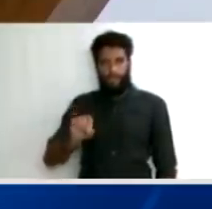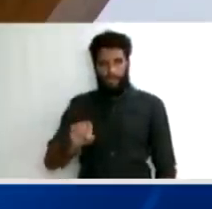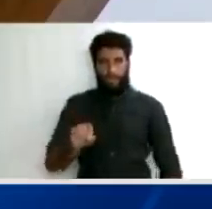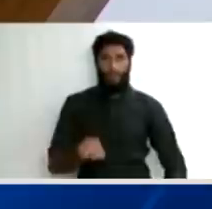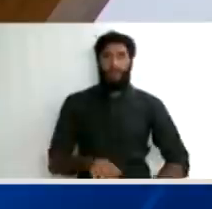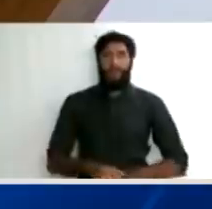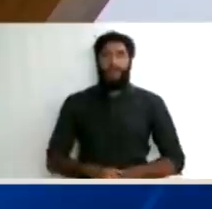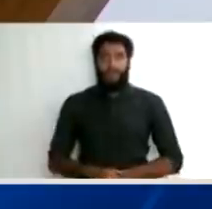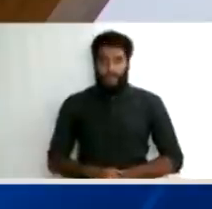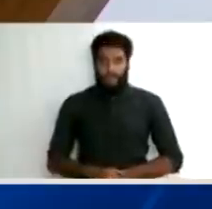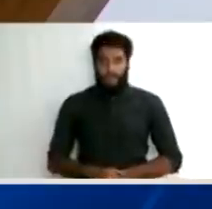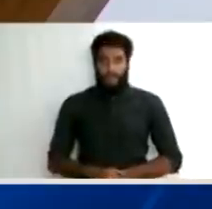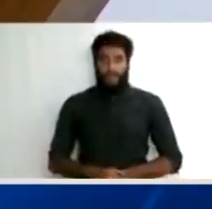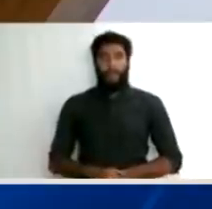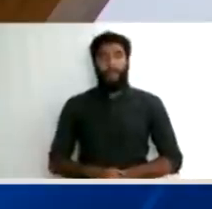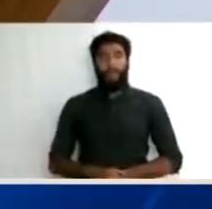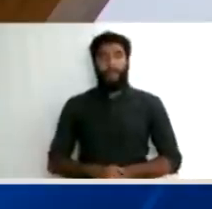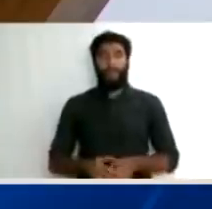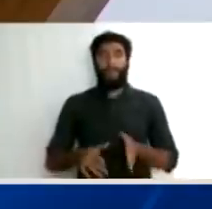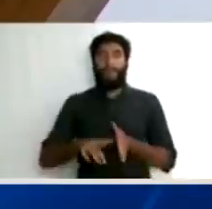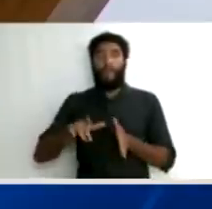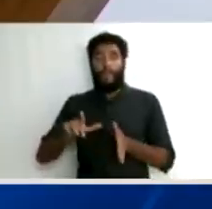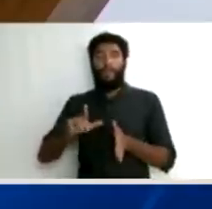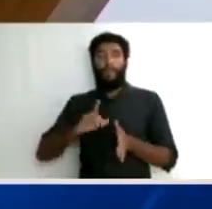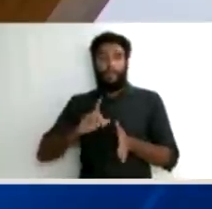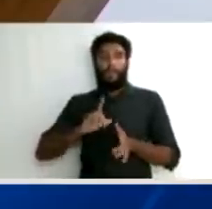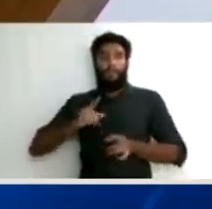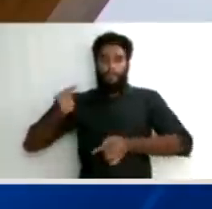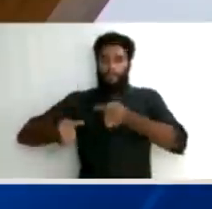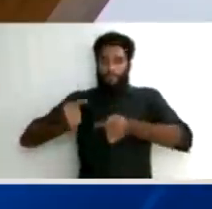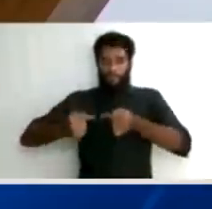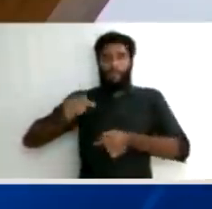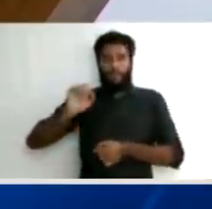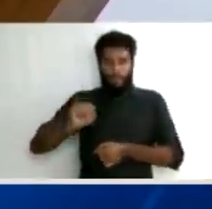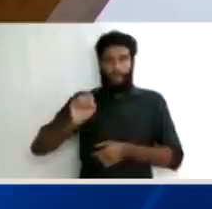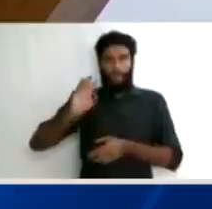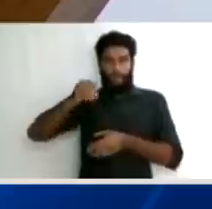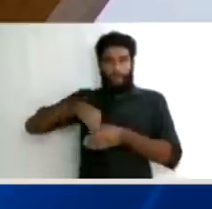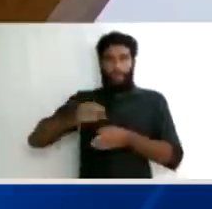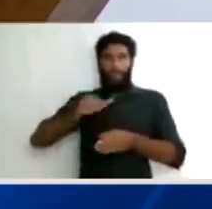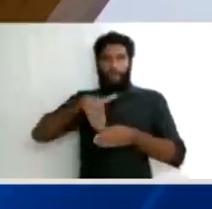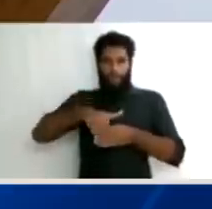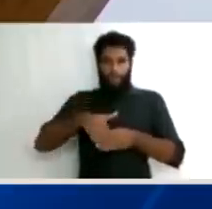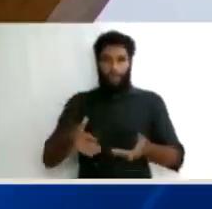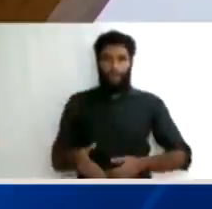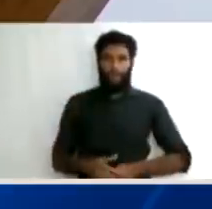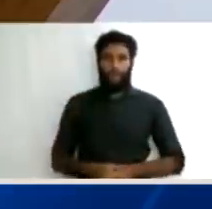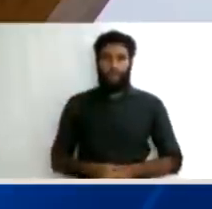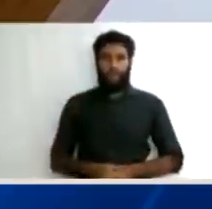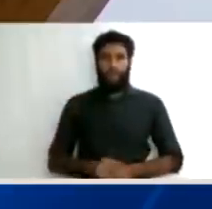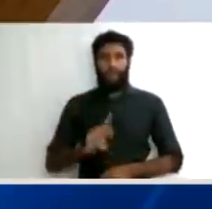pessoas ligadas ao ex-presidente Lula, então aqueles que foram condenados juntamente com eles.